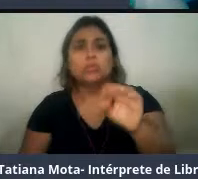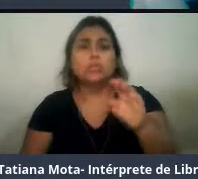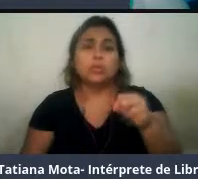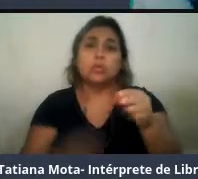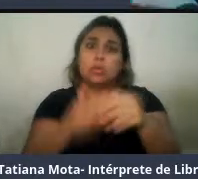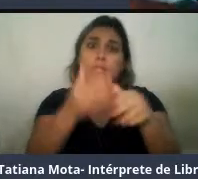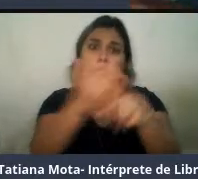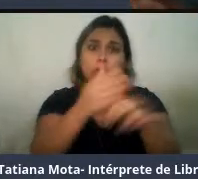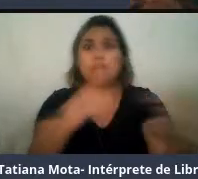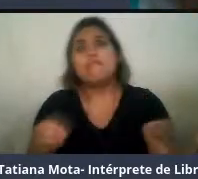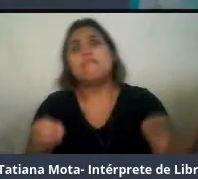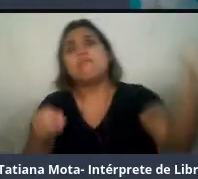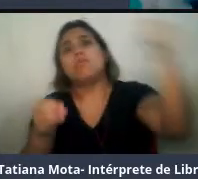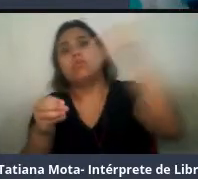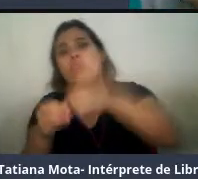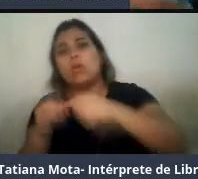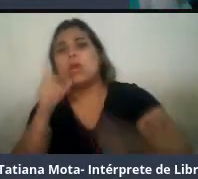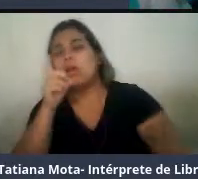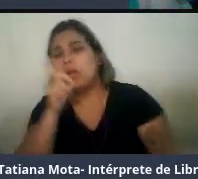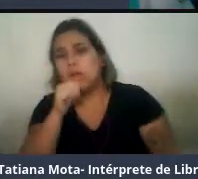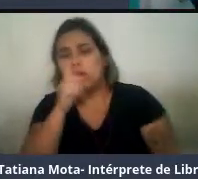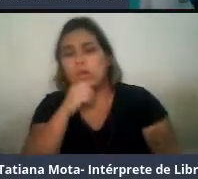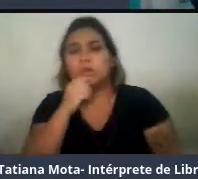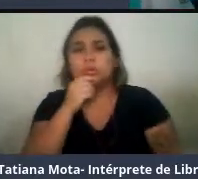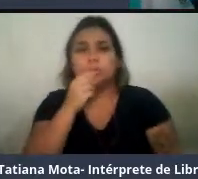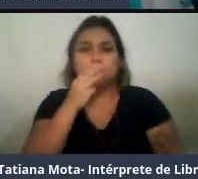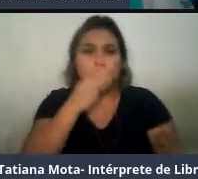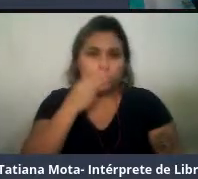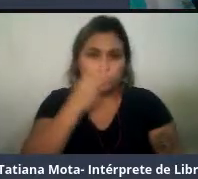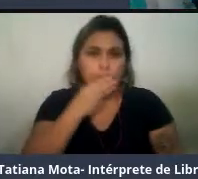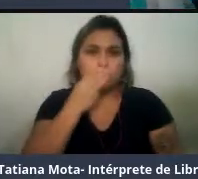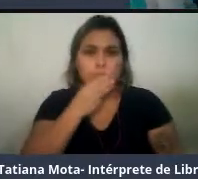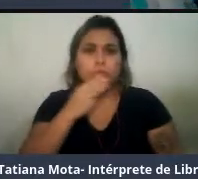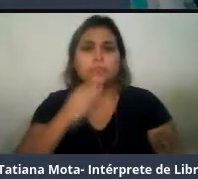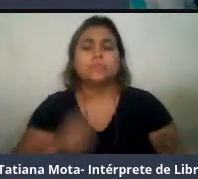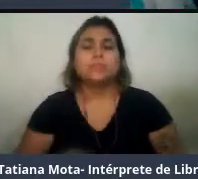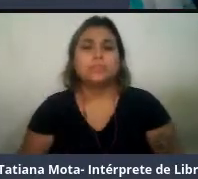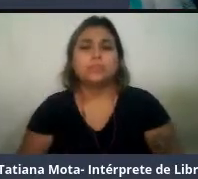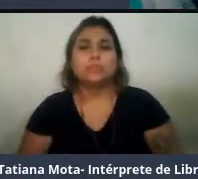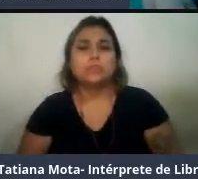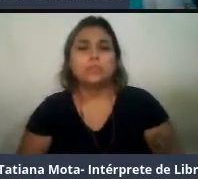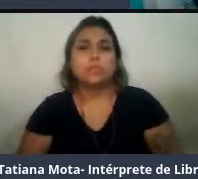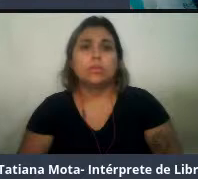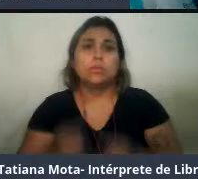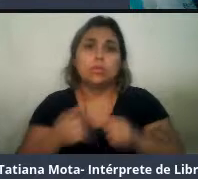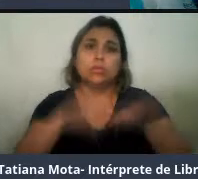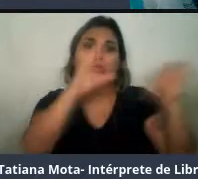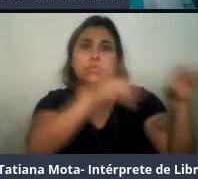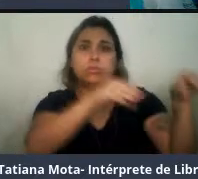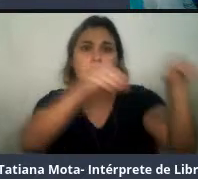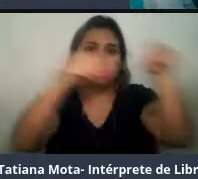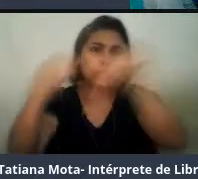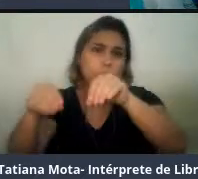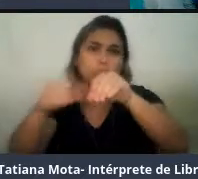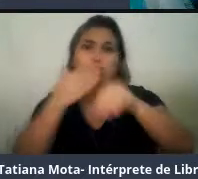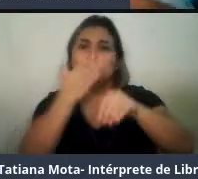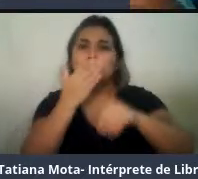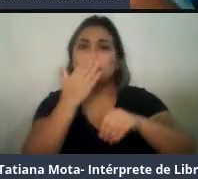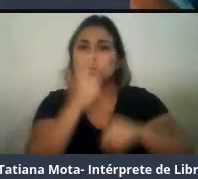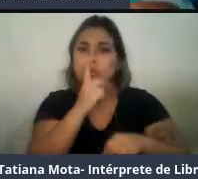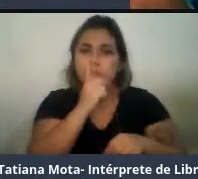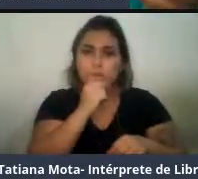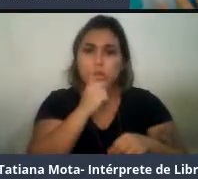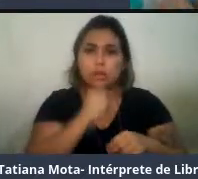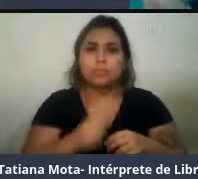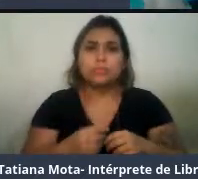né, eles eram animais marinhos que divergiram e voltaram para a água doce e essas espécies que tem a Nelfocena e Orcela